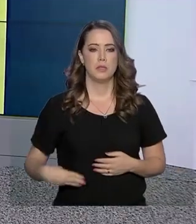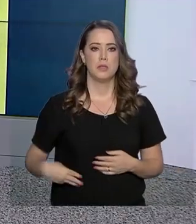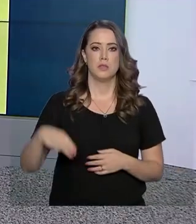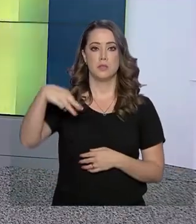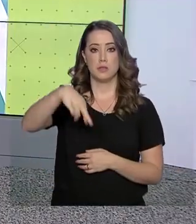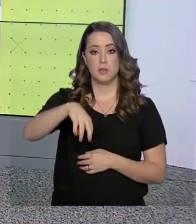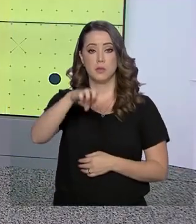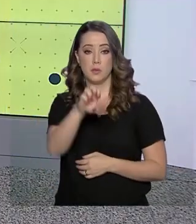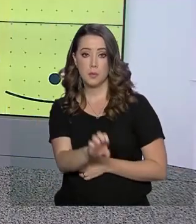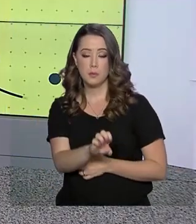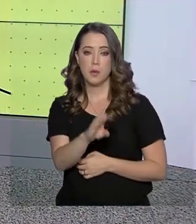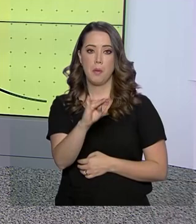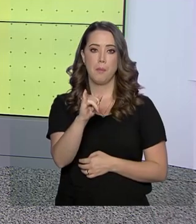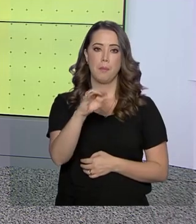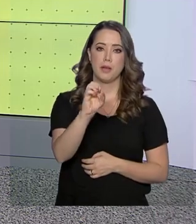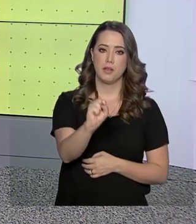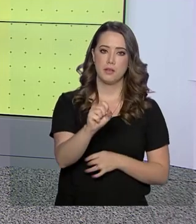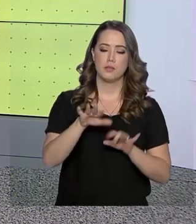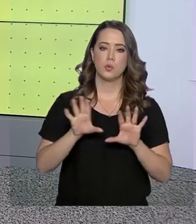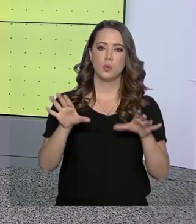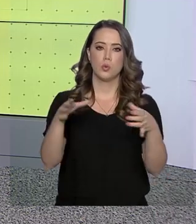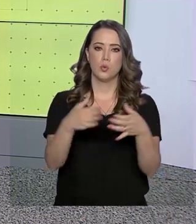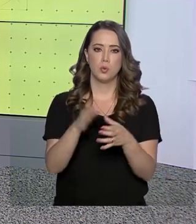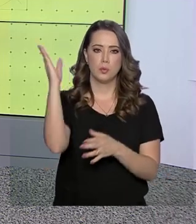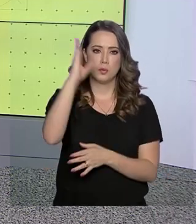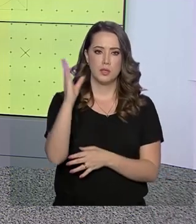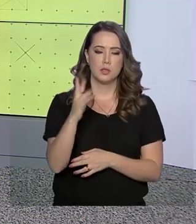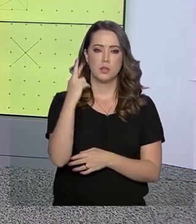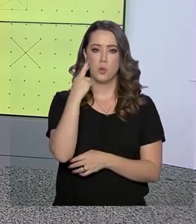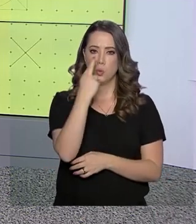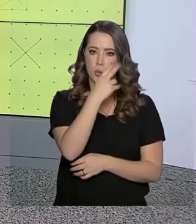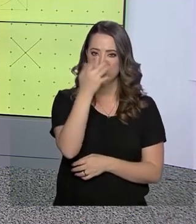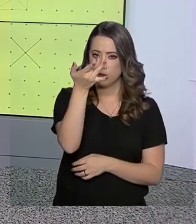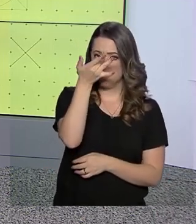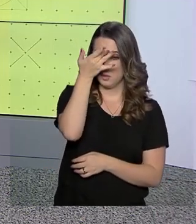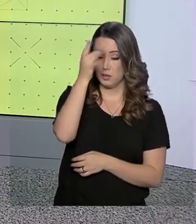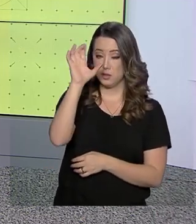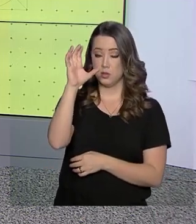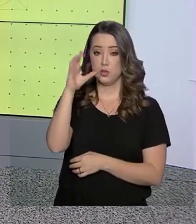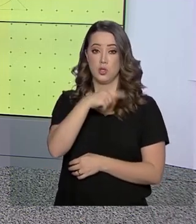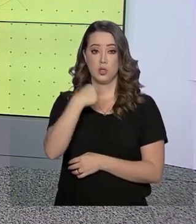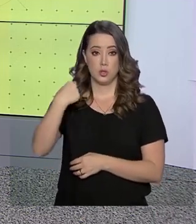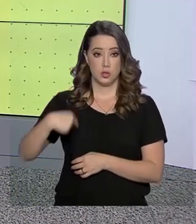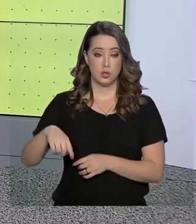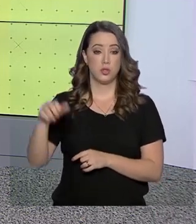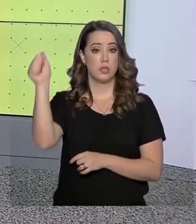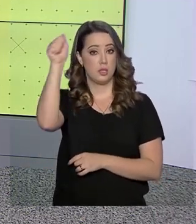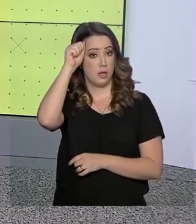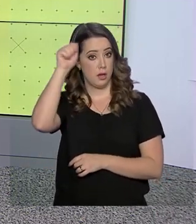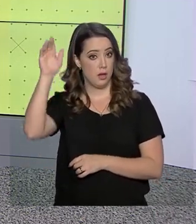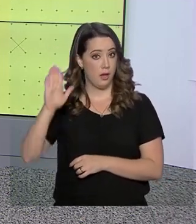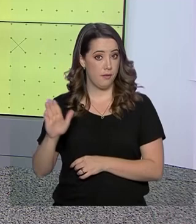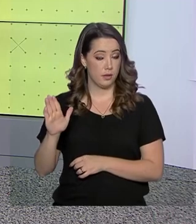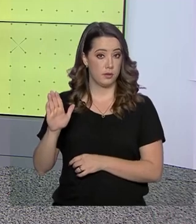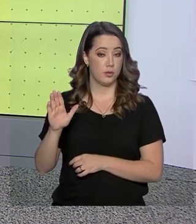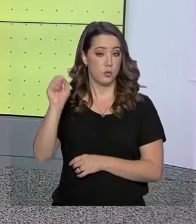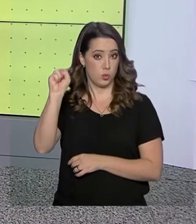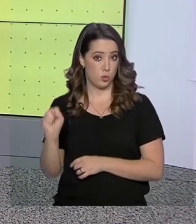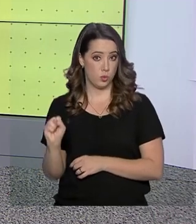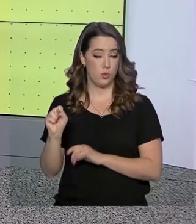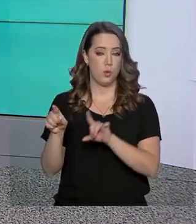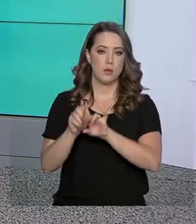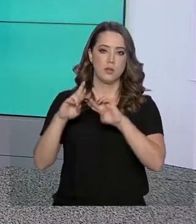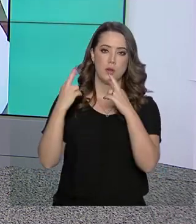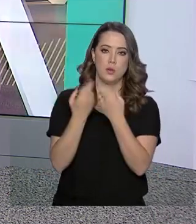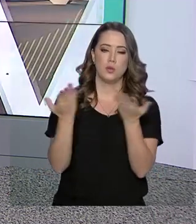Exteriores do BRICS, bloco formado por Brasil, Rússia, Índia, China e África do Sul se reuniram hoje no Rio de Janeiro